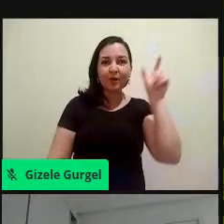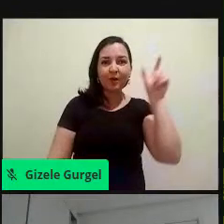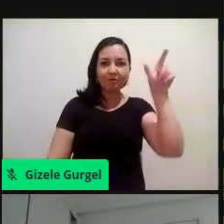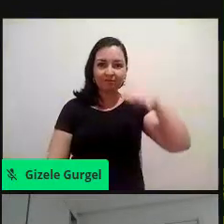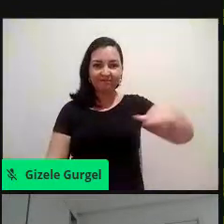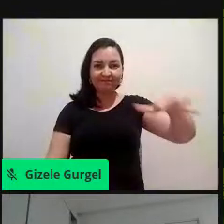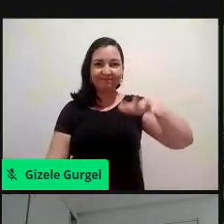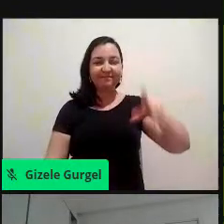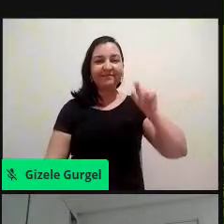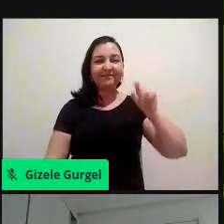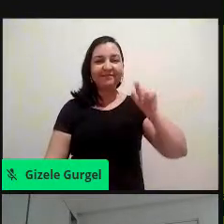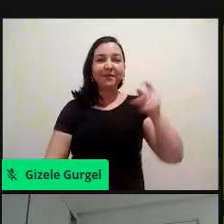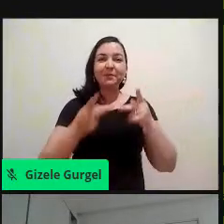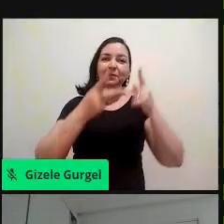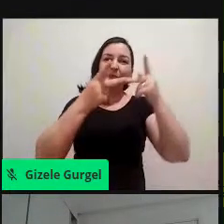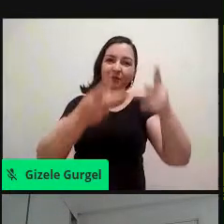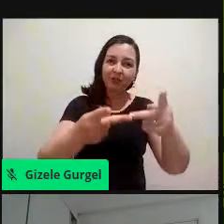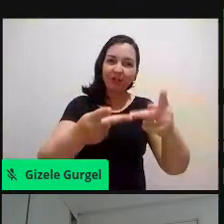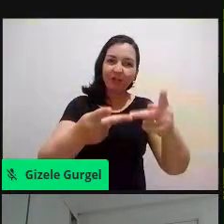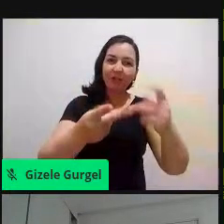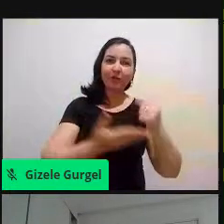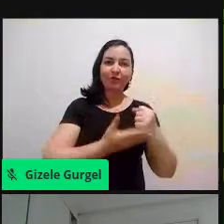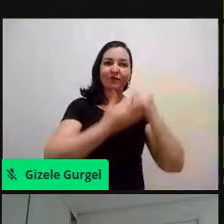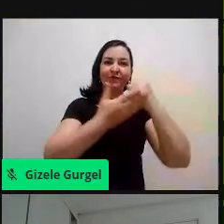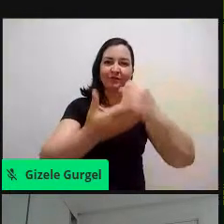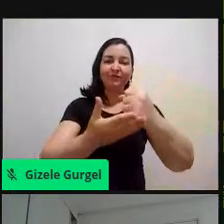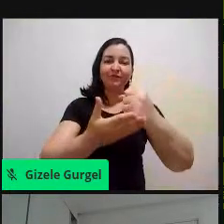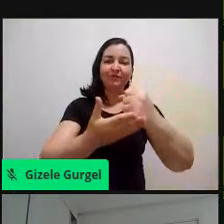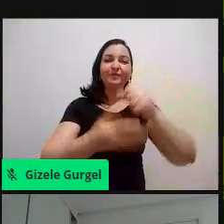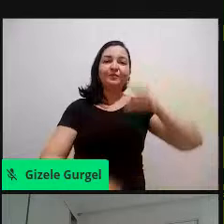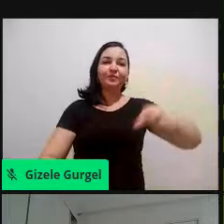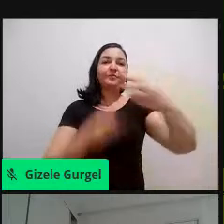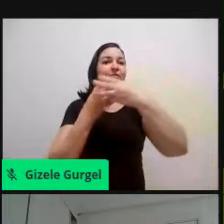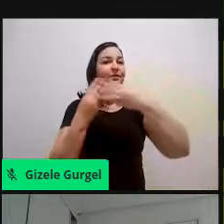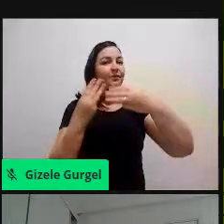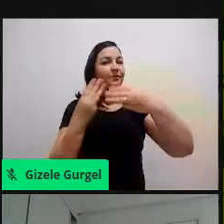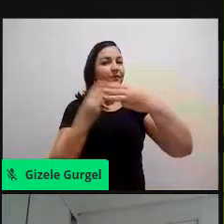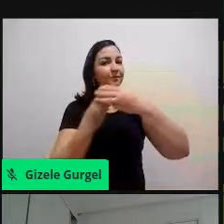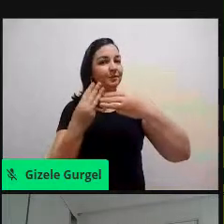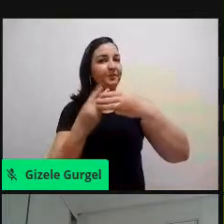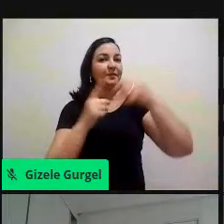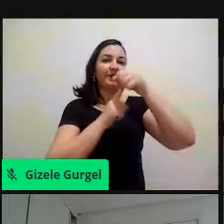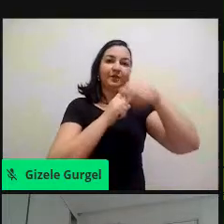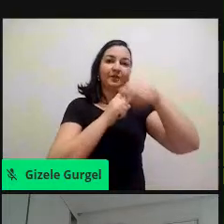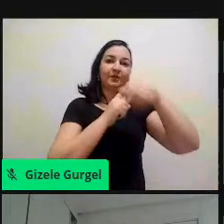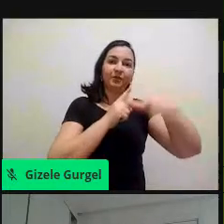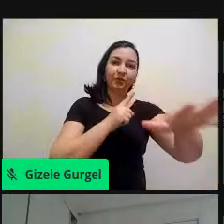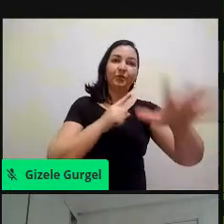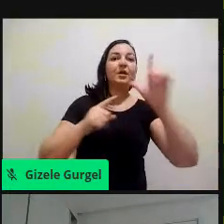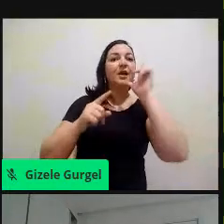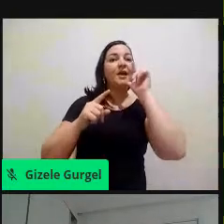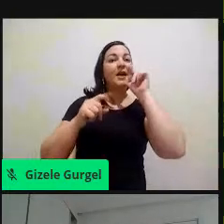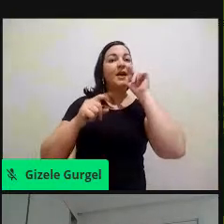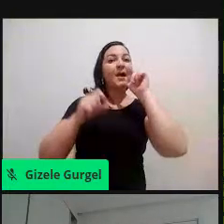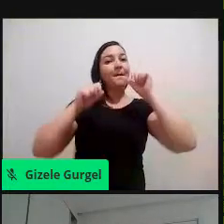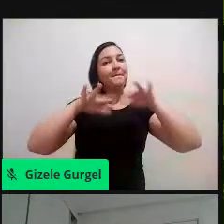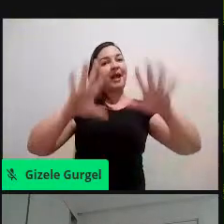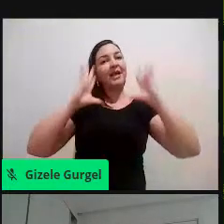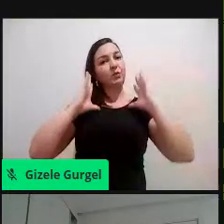esses projetos, né, de institucionais da UFPB, de extensão, Mário Sem Plástico, em especial.